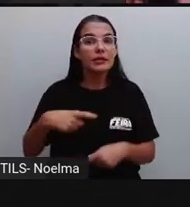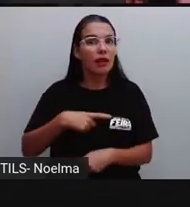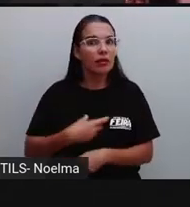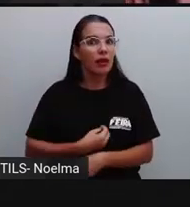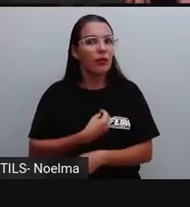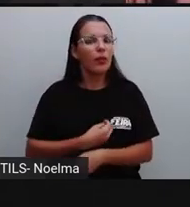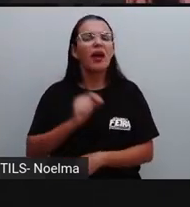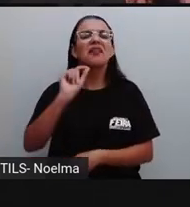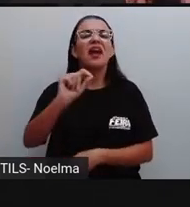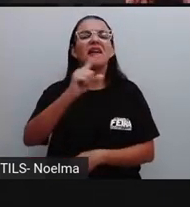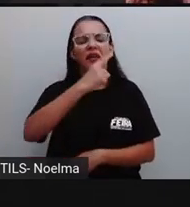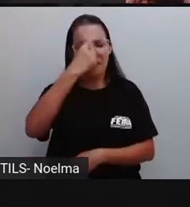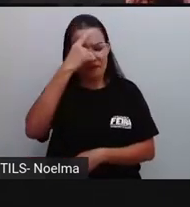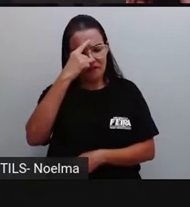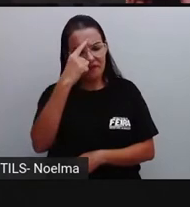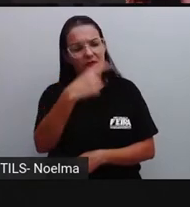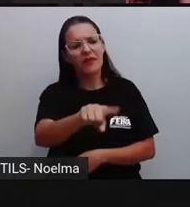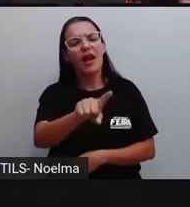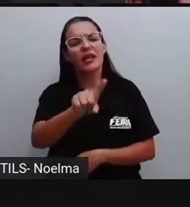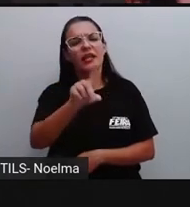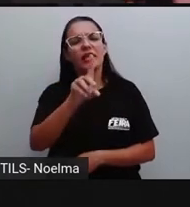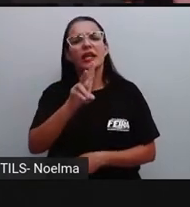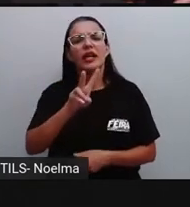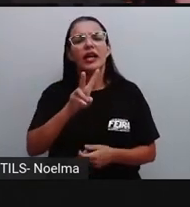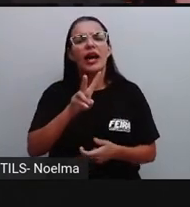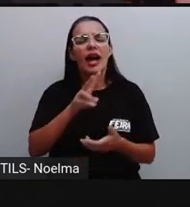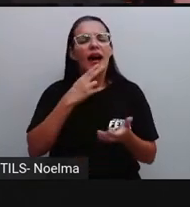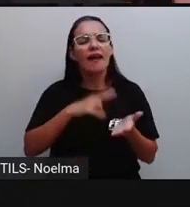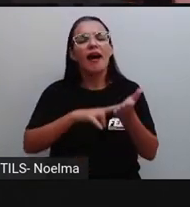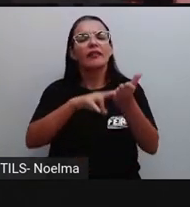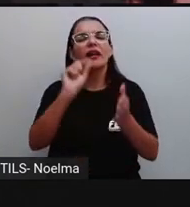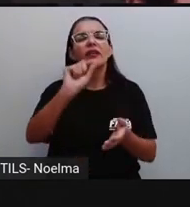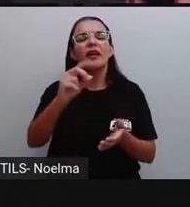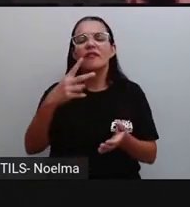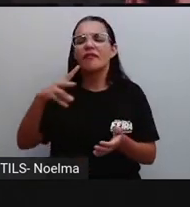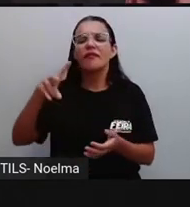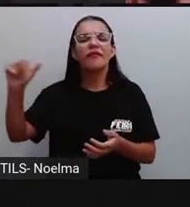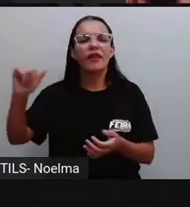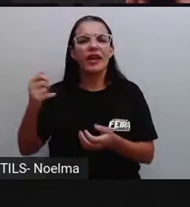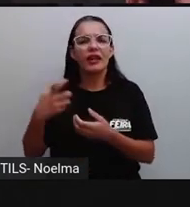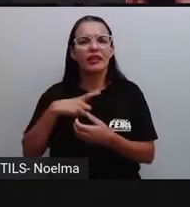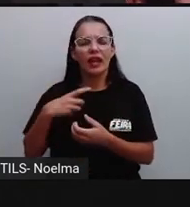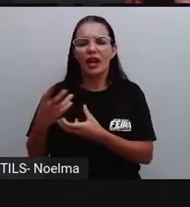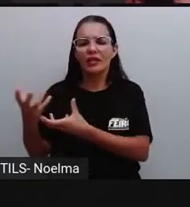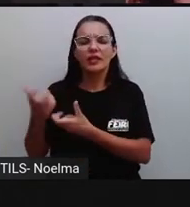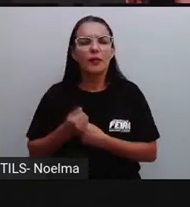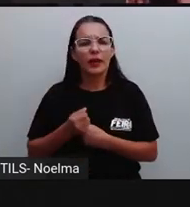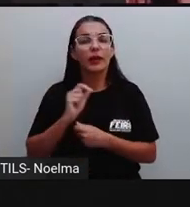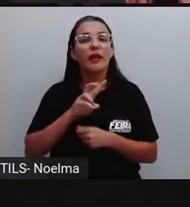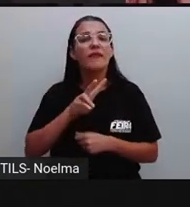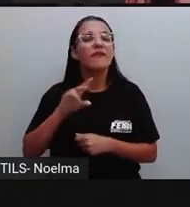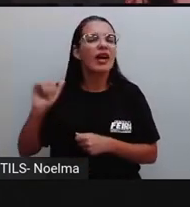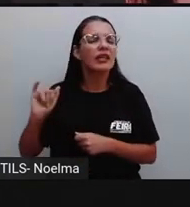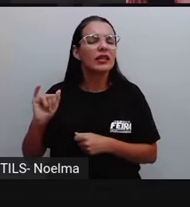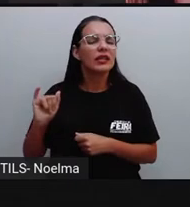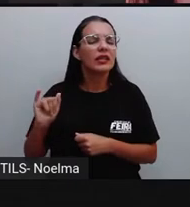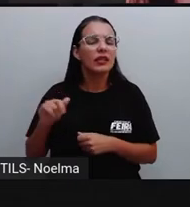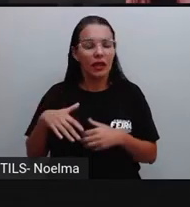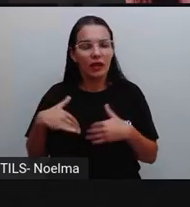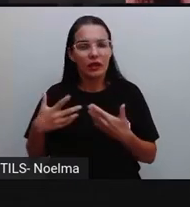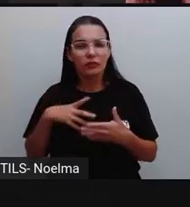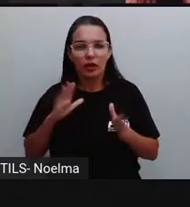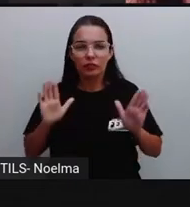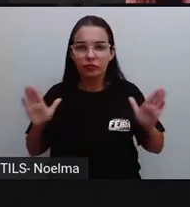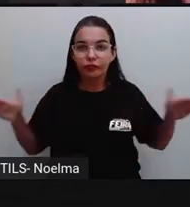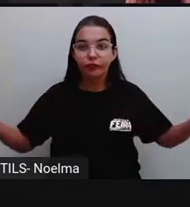Obviamente, né? Tem que ter o destinatário para quem é a carta, onde a gente já começa ali no início da carta convocativo, já direcionando a